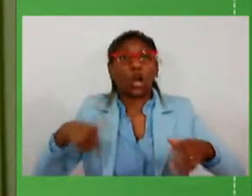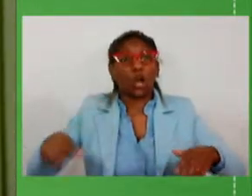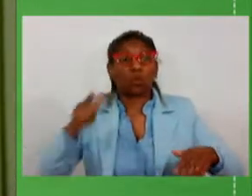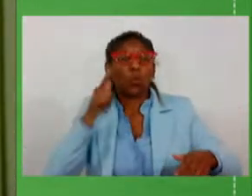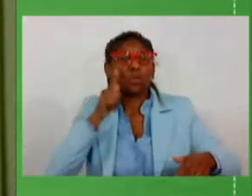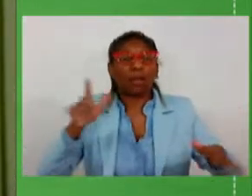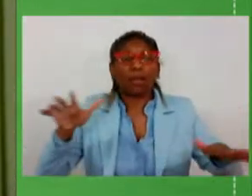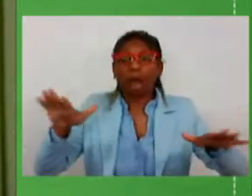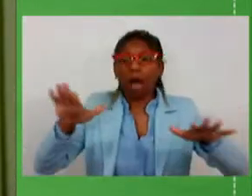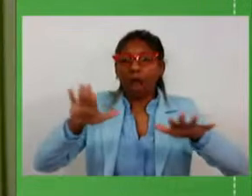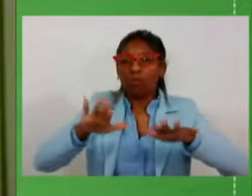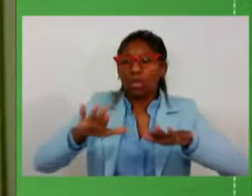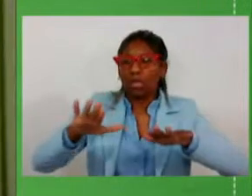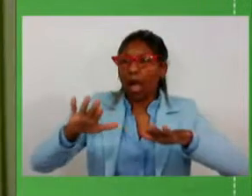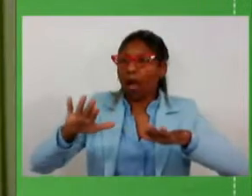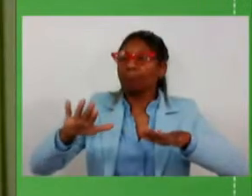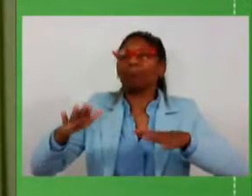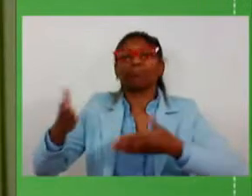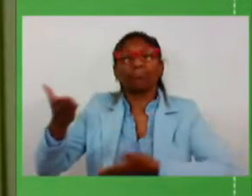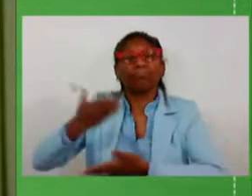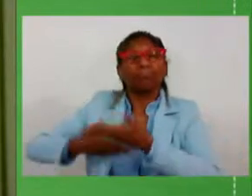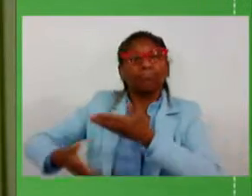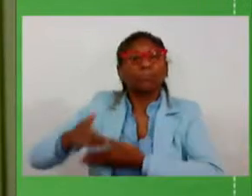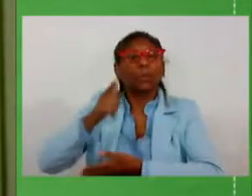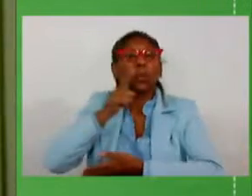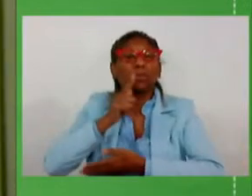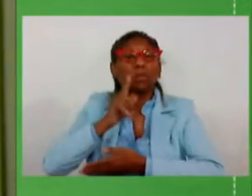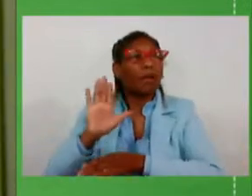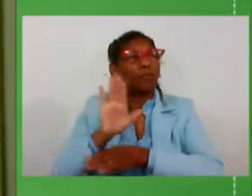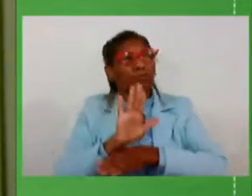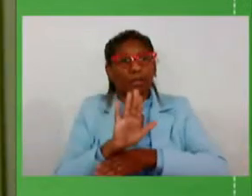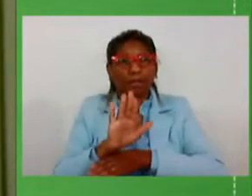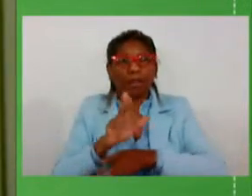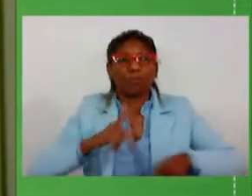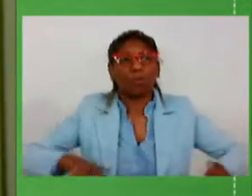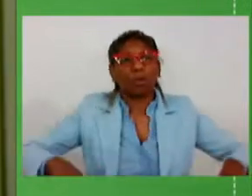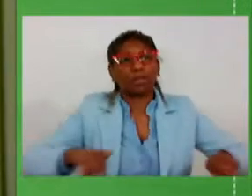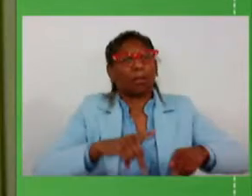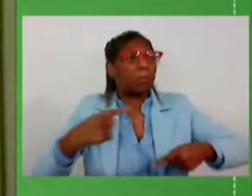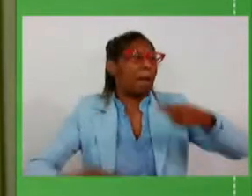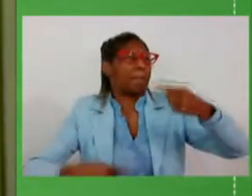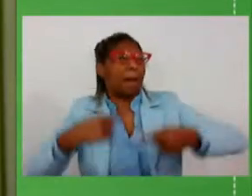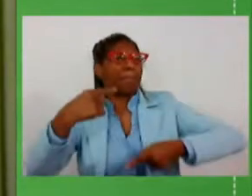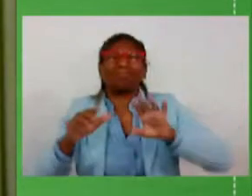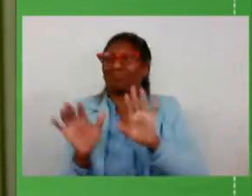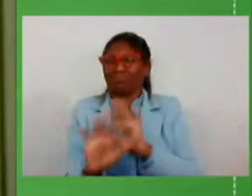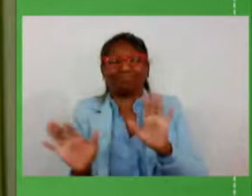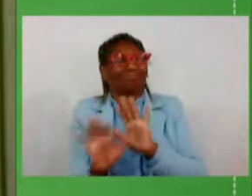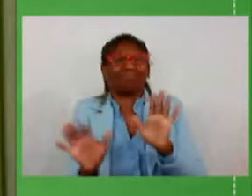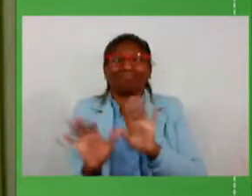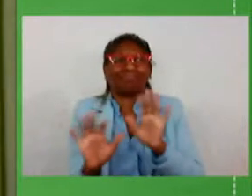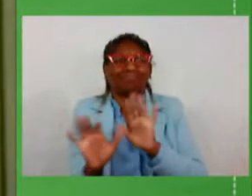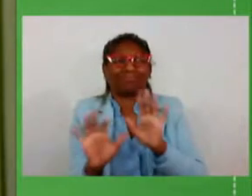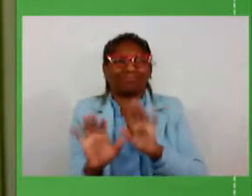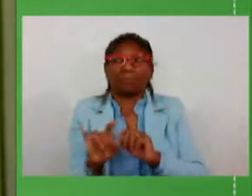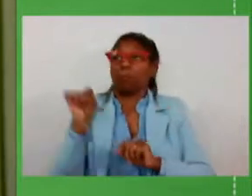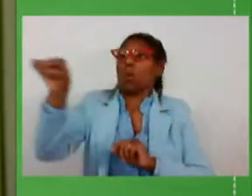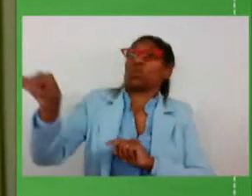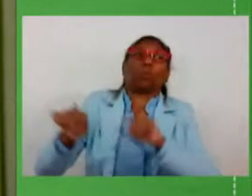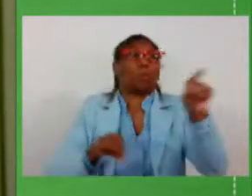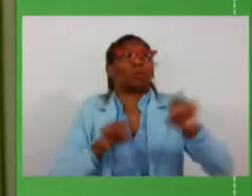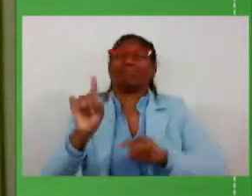ela cria soluções para a população ao invés de ficar nos debruçando sobre as nossas eventuais divergências que são naturais na democracia